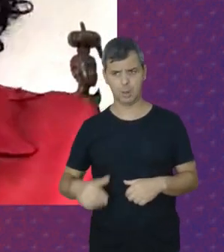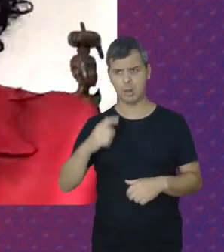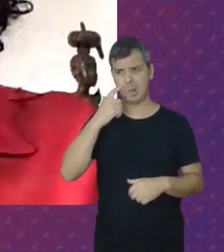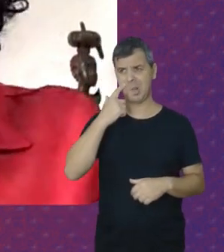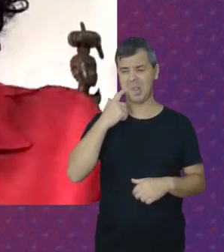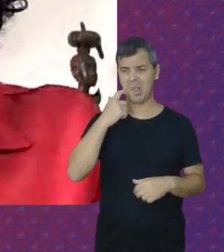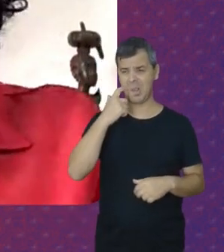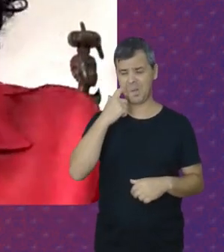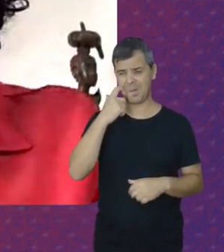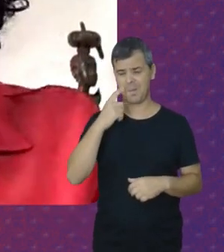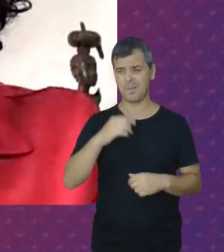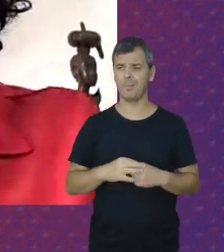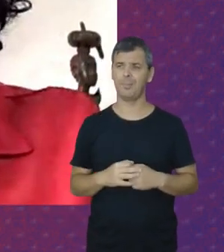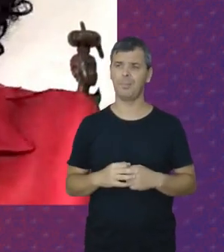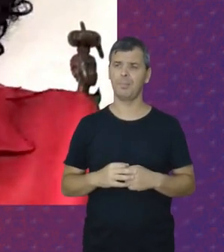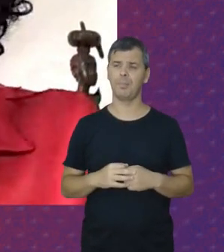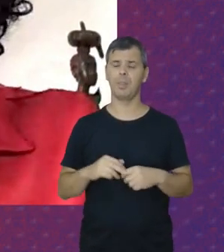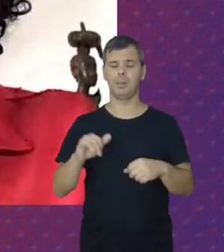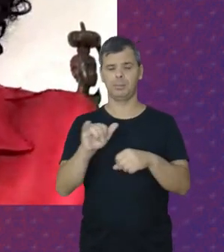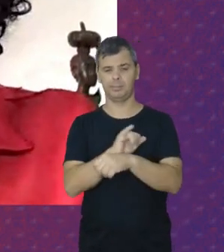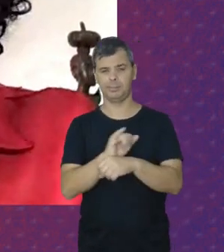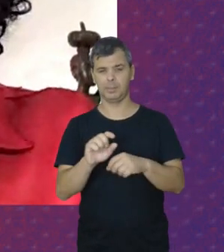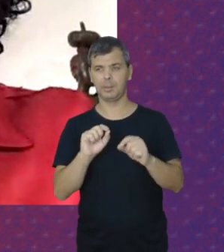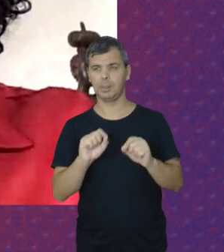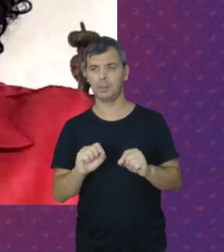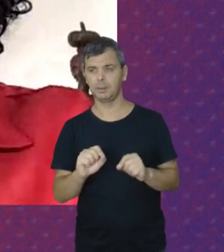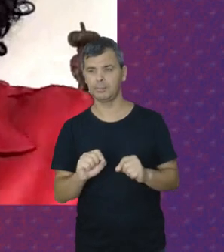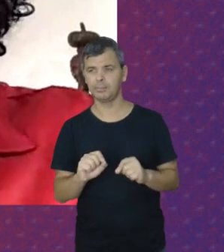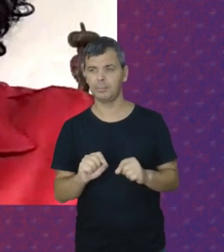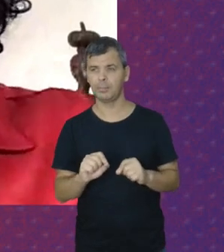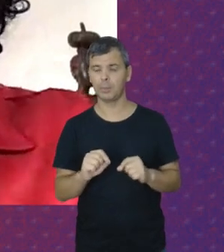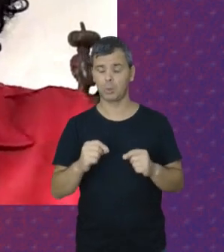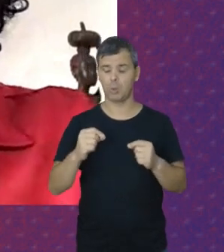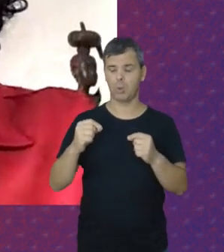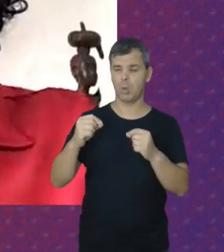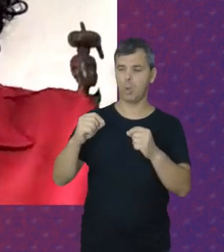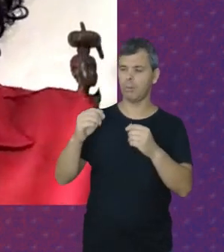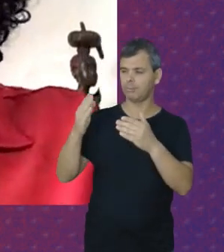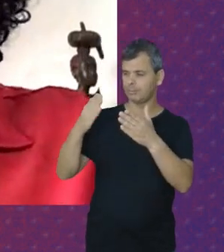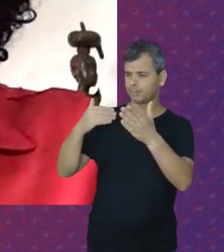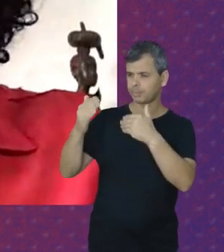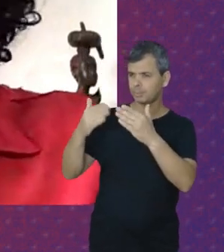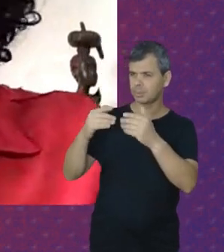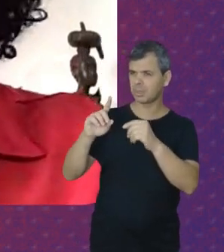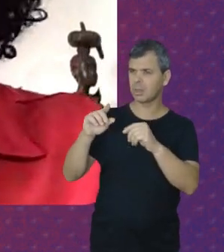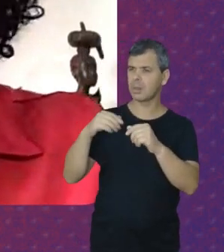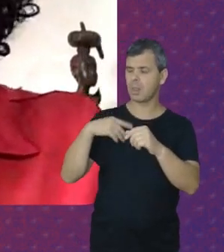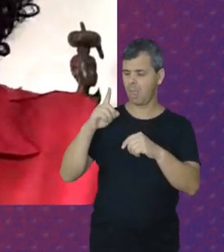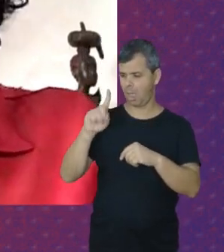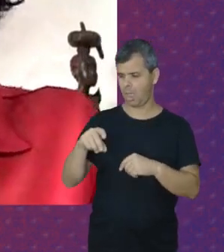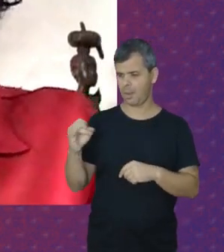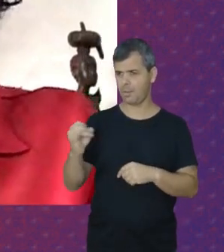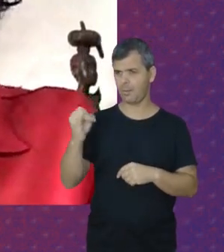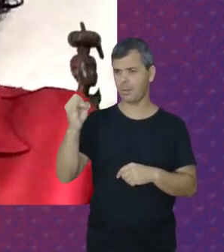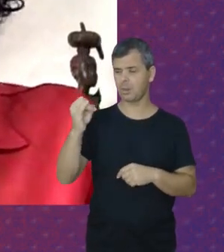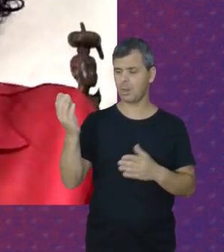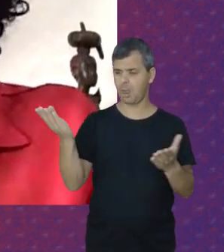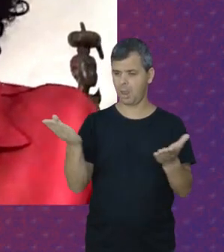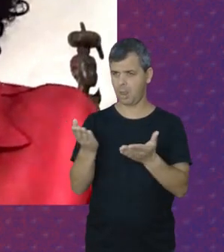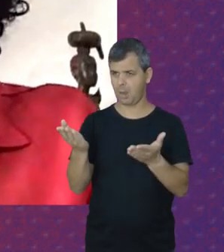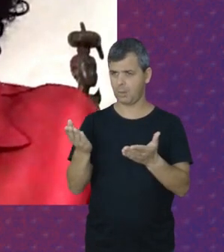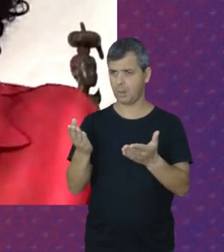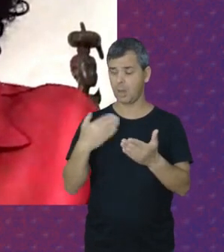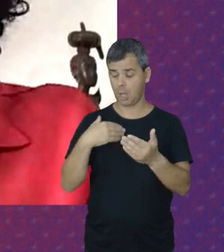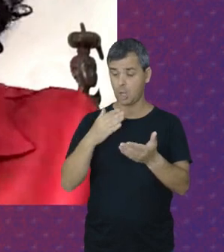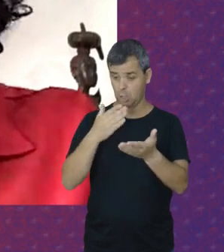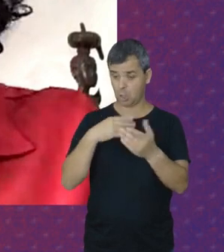Ação Em que O diálogo É muito Importante Nesse momento E ele